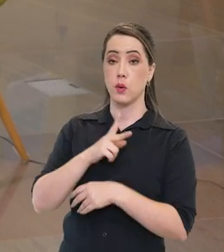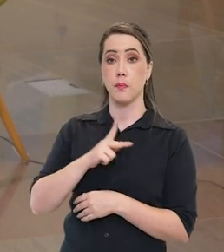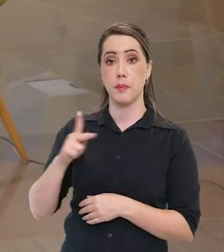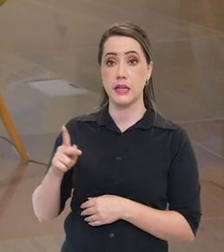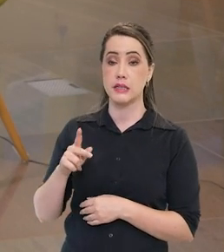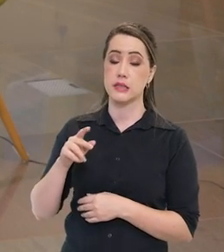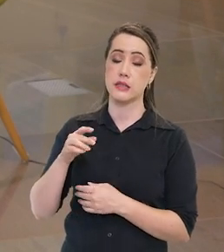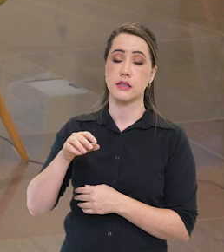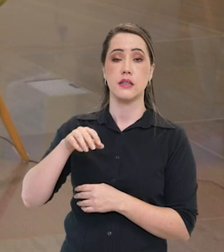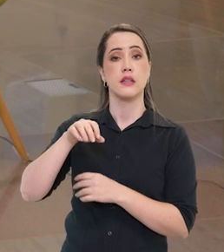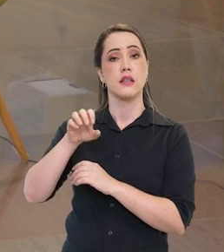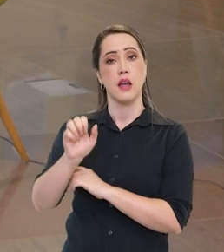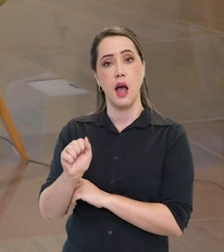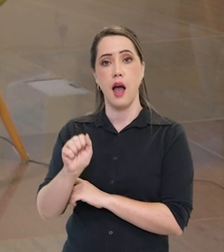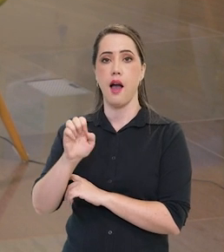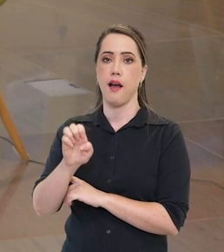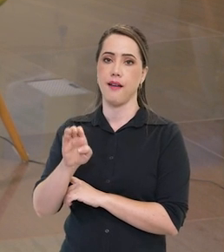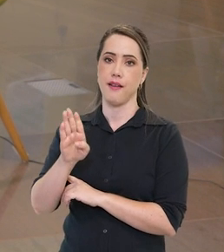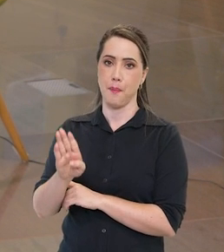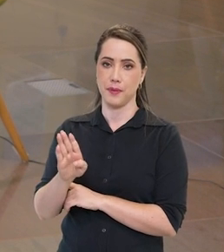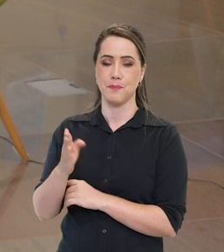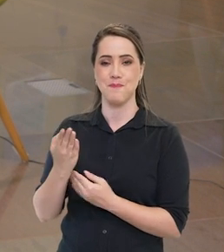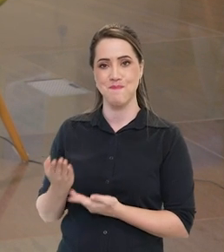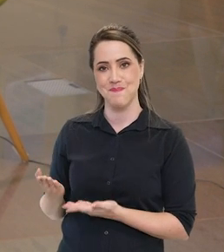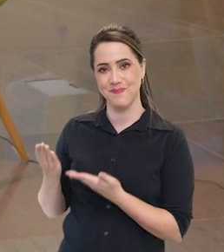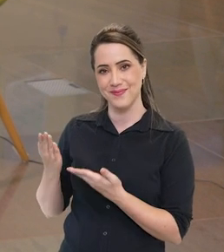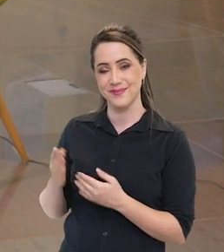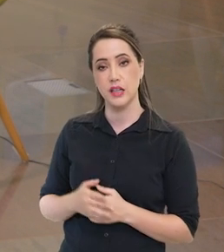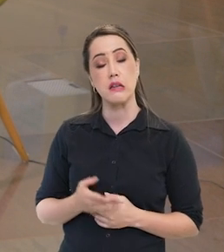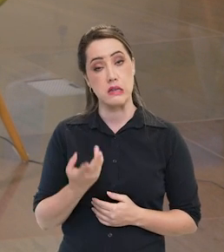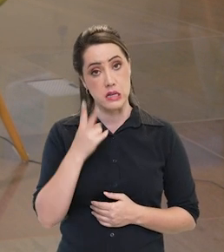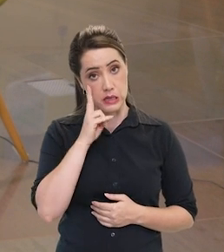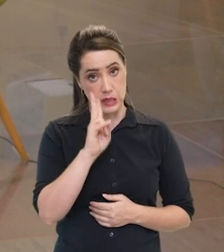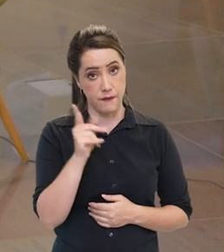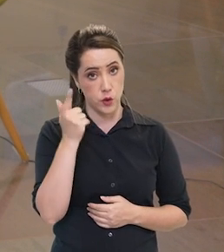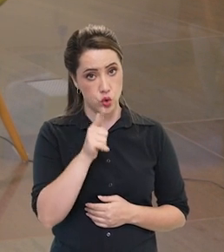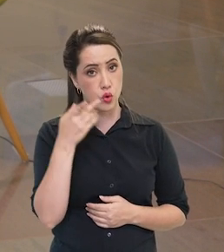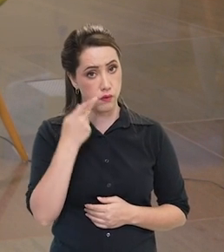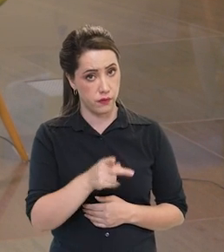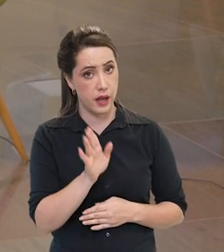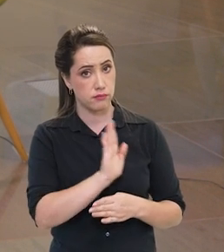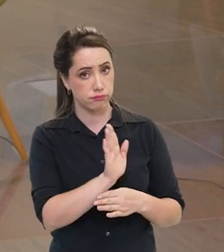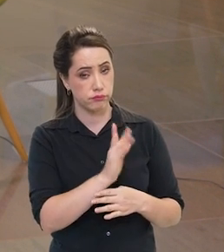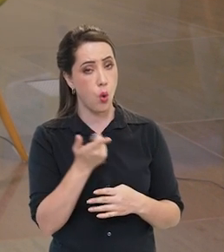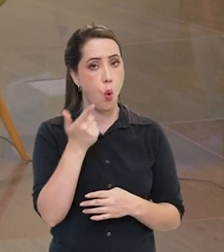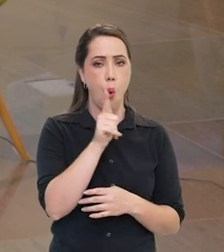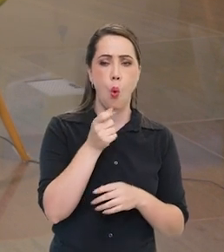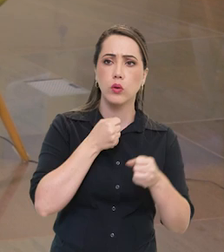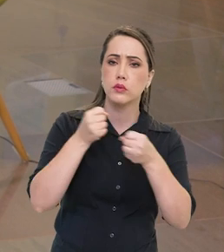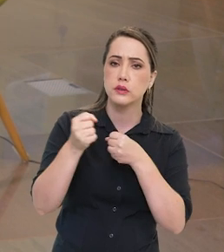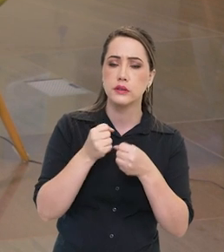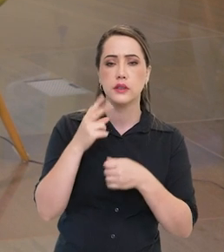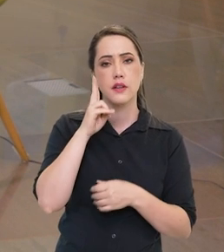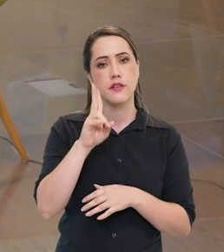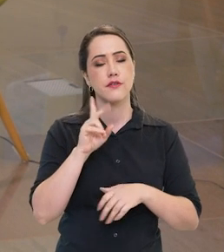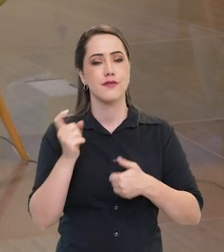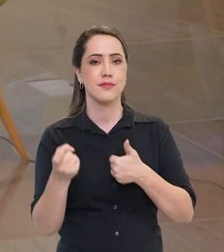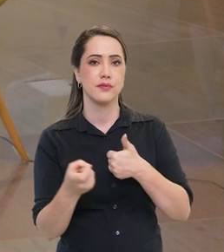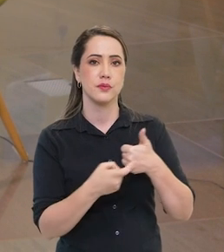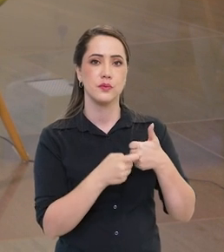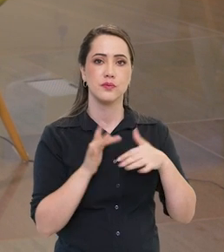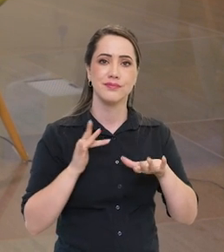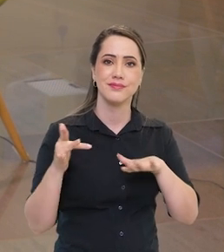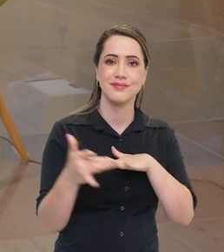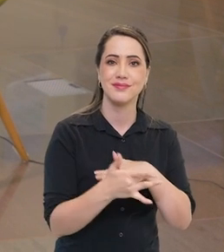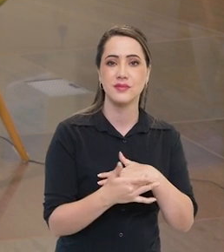a minha conversa com o presidente da Agência Espacial Brasileira, Marco Antônio Chamon. Se você quiser rever esta ou outras entrevistas,